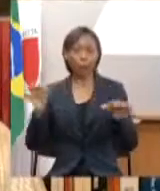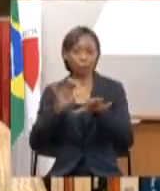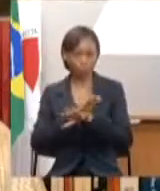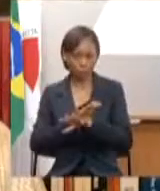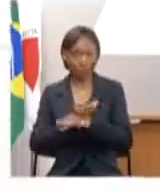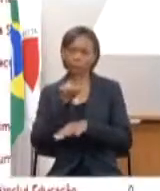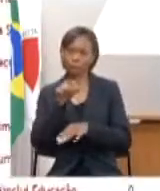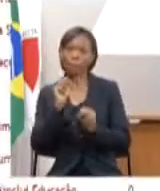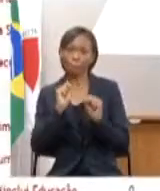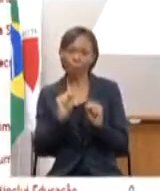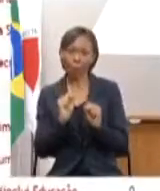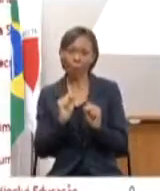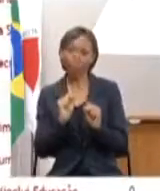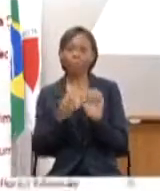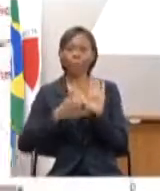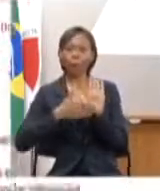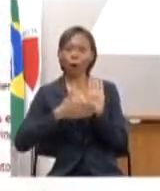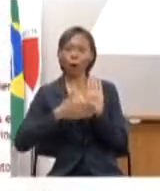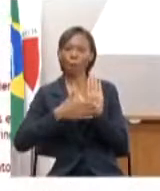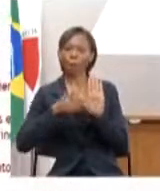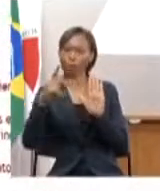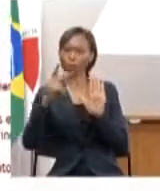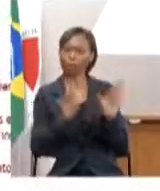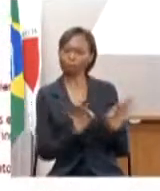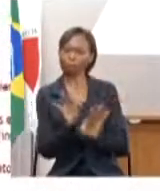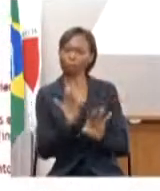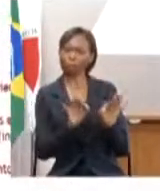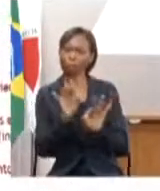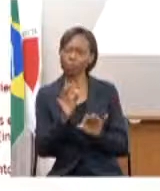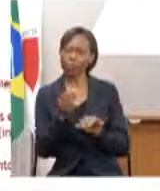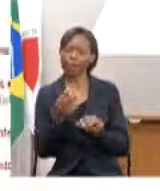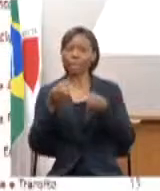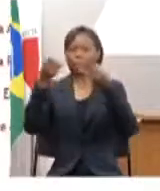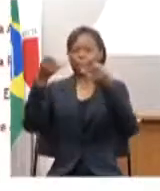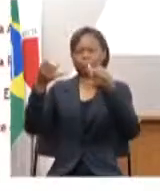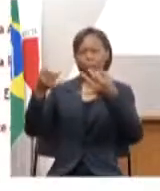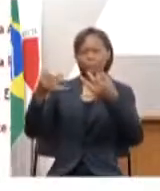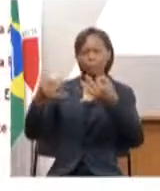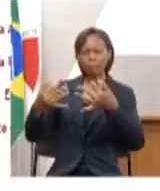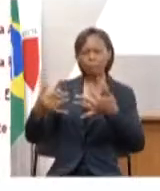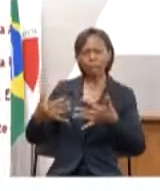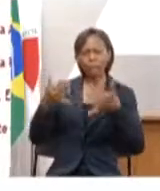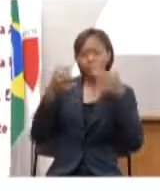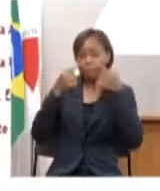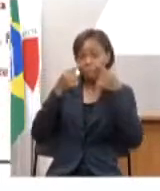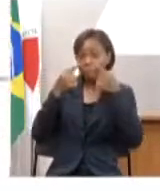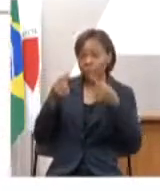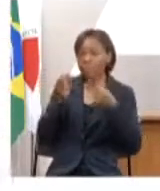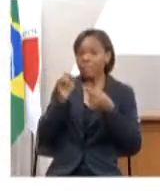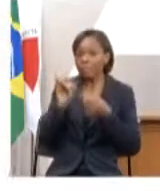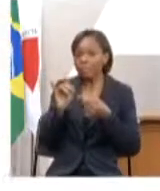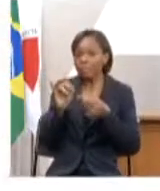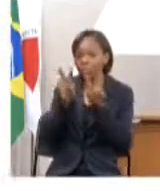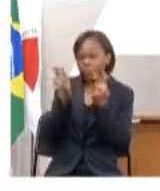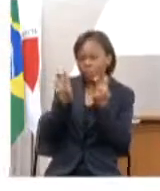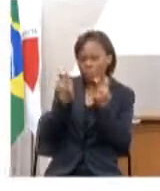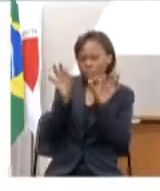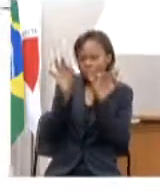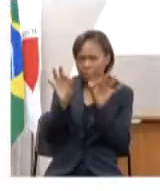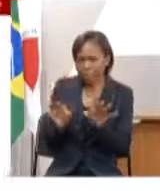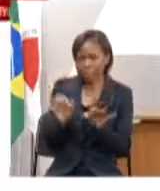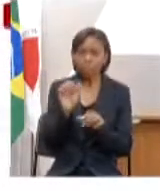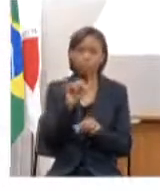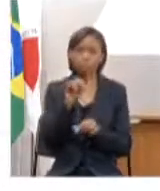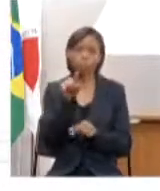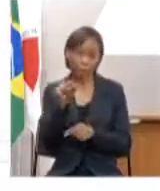proposta, escrever sua contribuição, apresentar uma justificativa, conferir se o tema está correto e, se for representante de